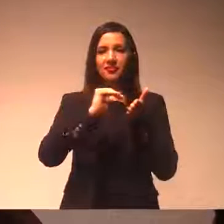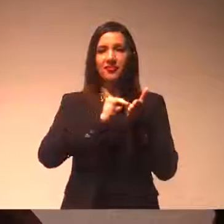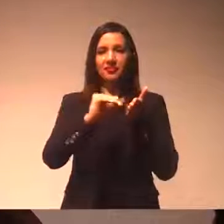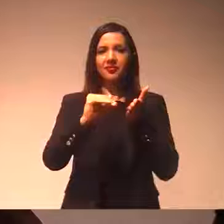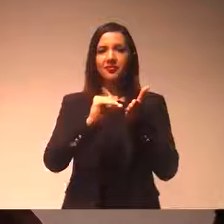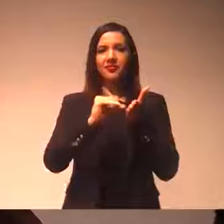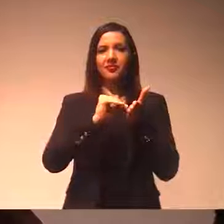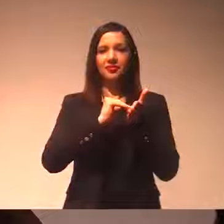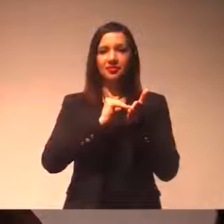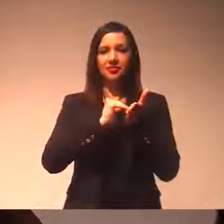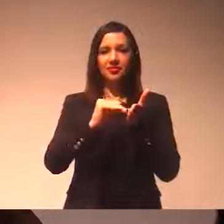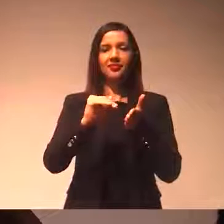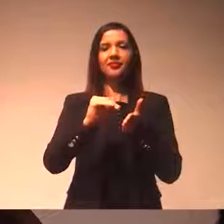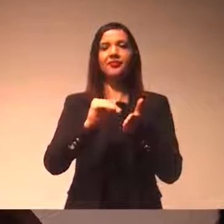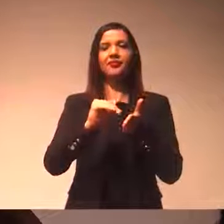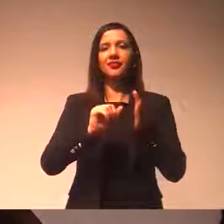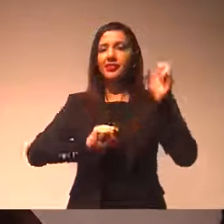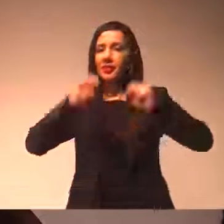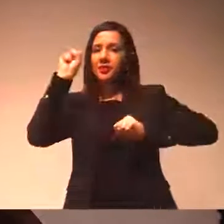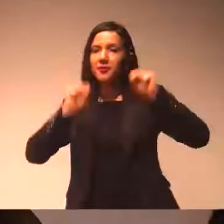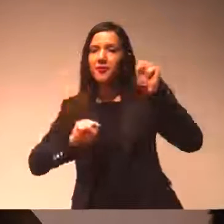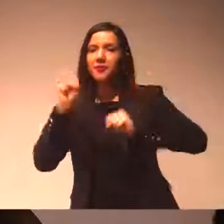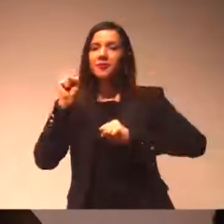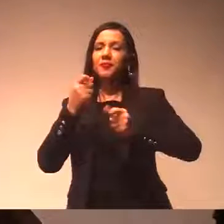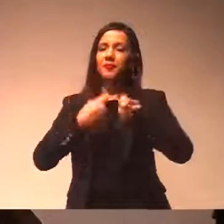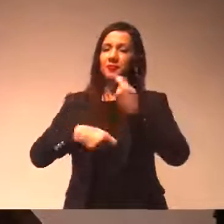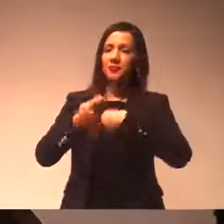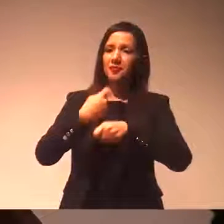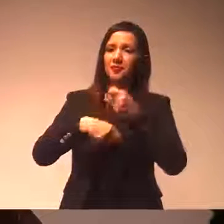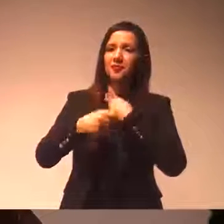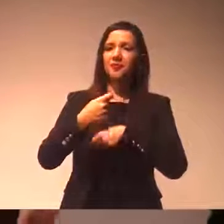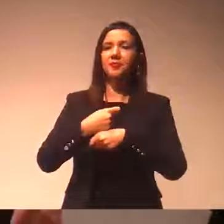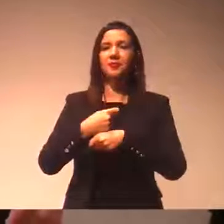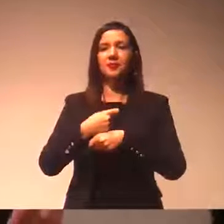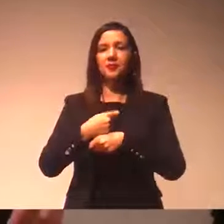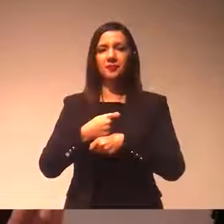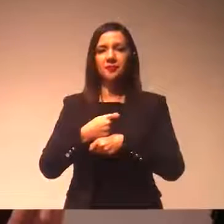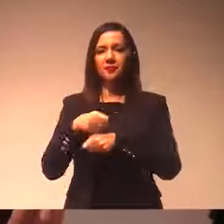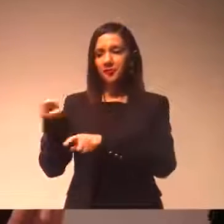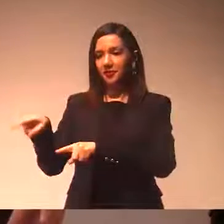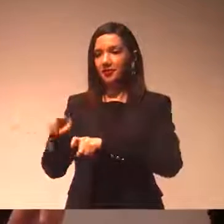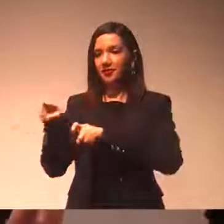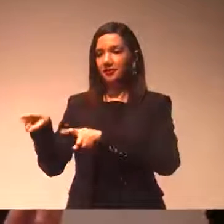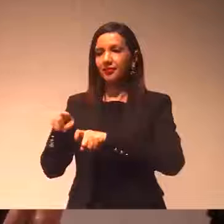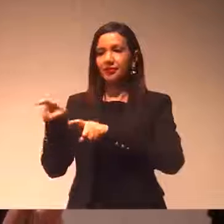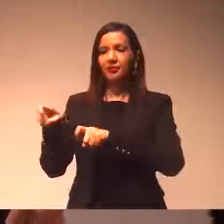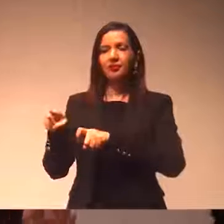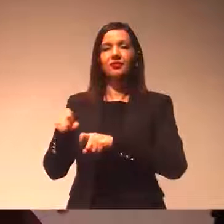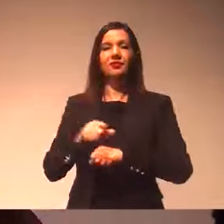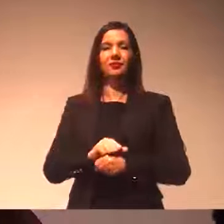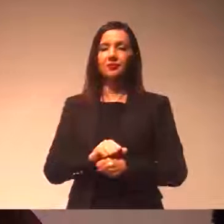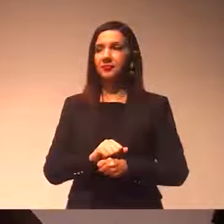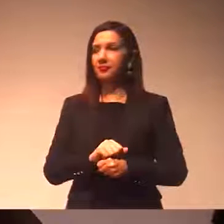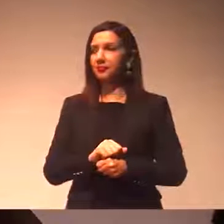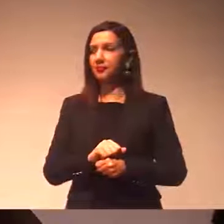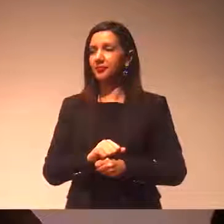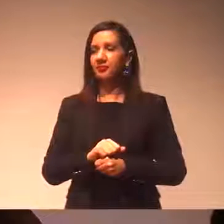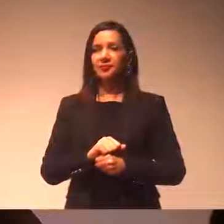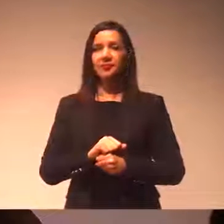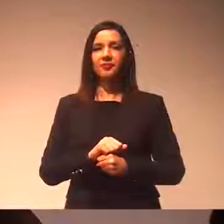Indústria, Comércio e Agricultura. Agricultura ou Agropecuária, o nome que se dá.